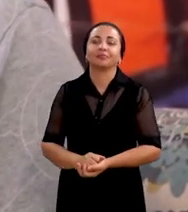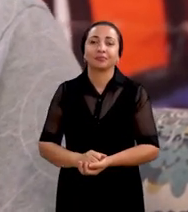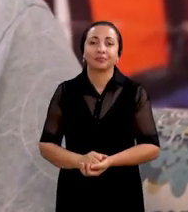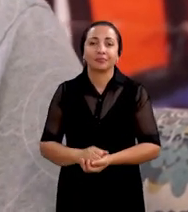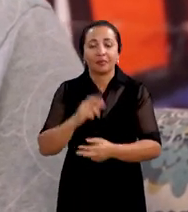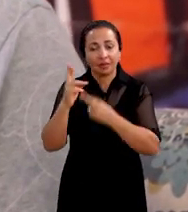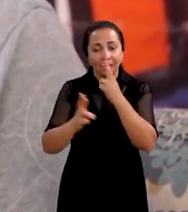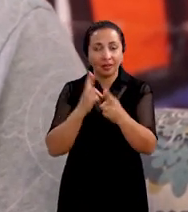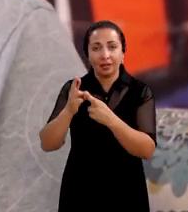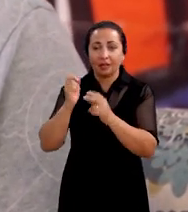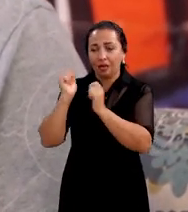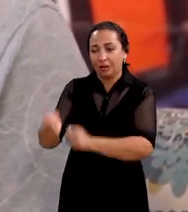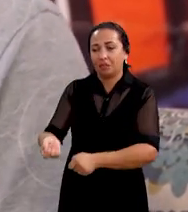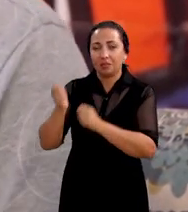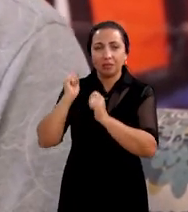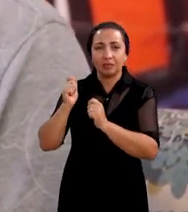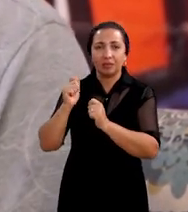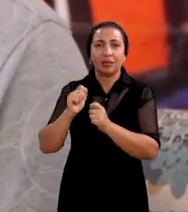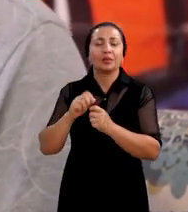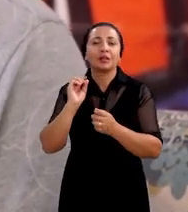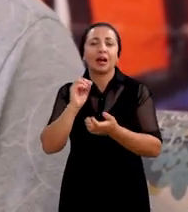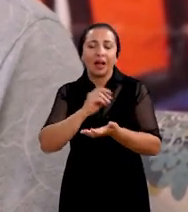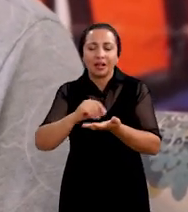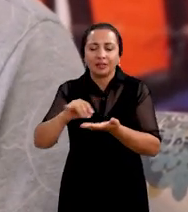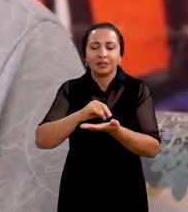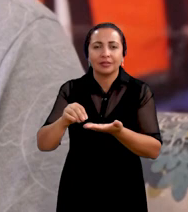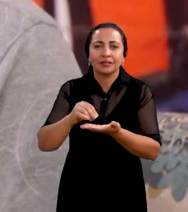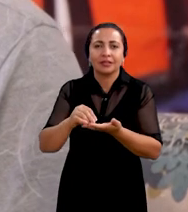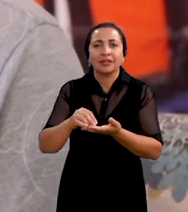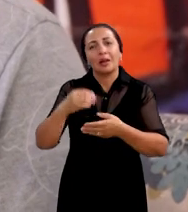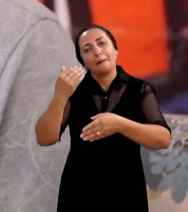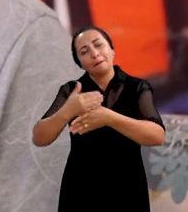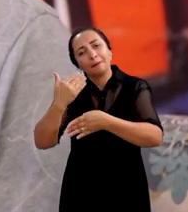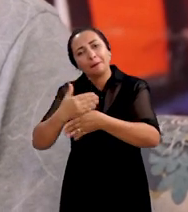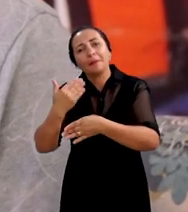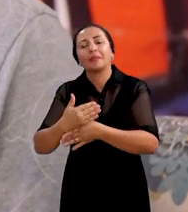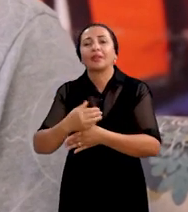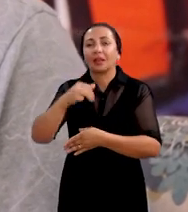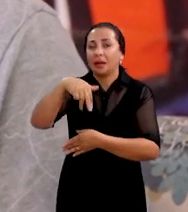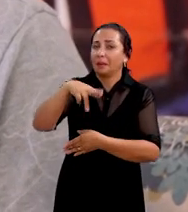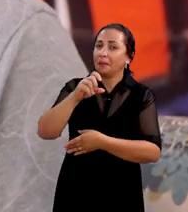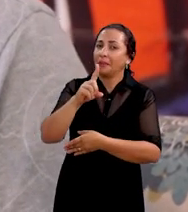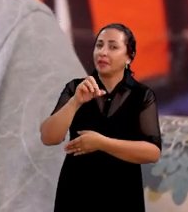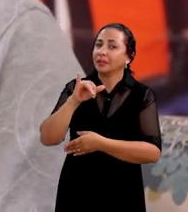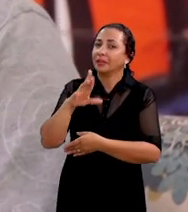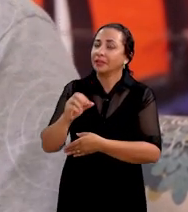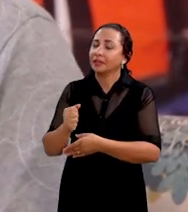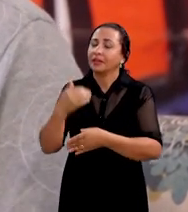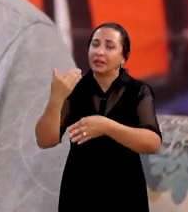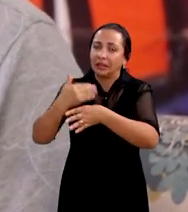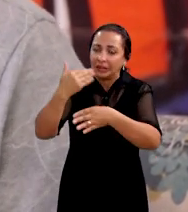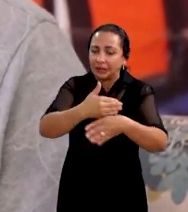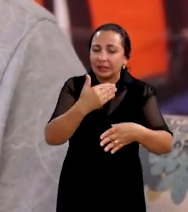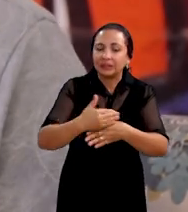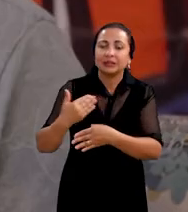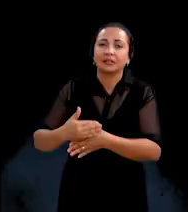pesca é a questão do resíduo que fica a madeira todo o aparato da pesca